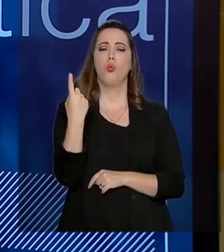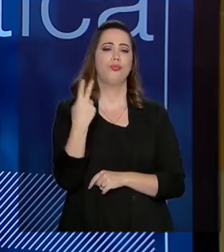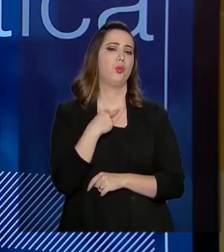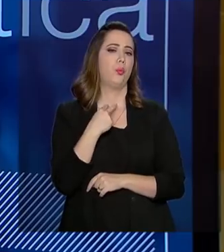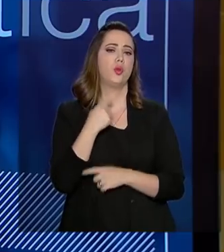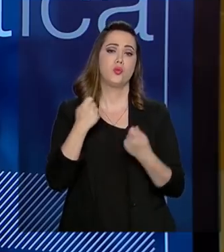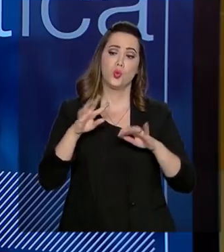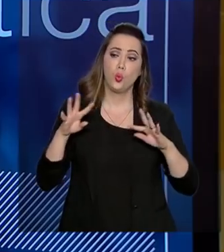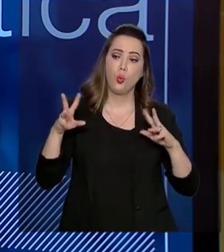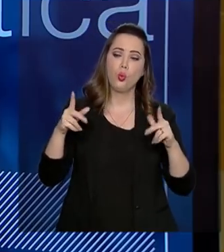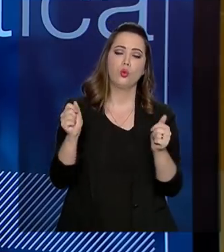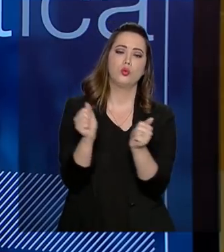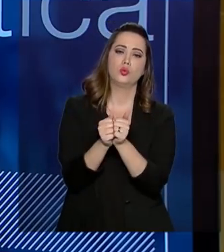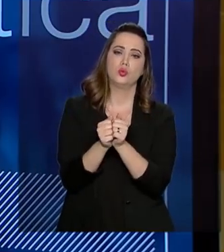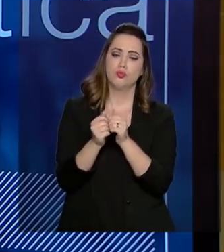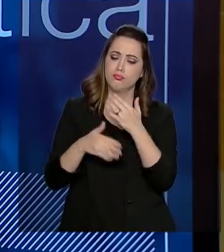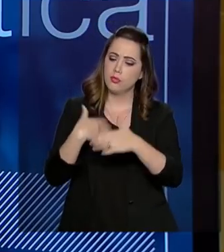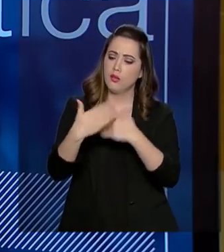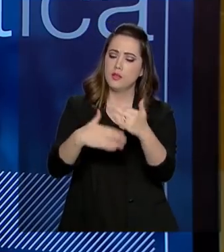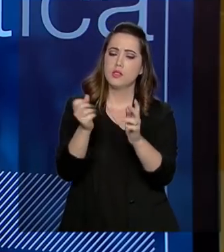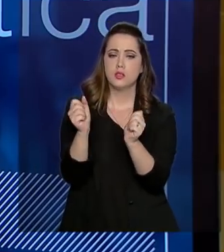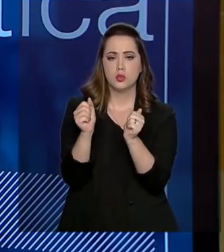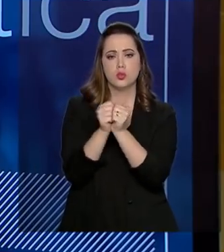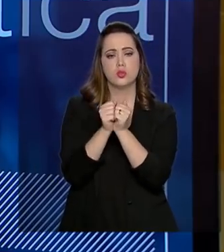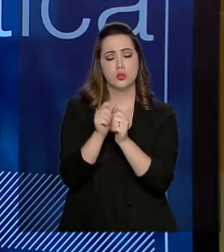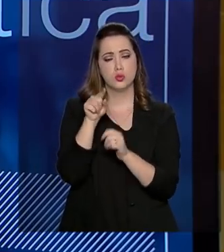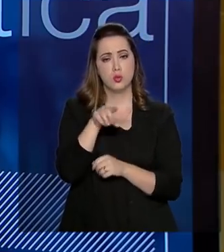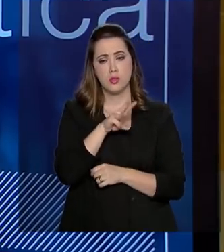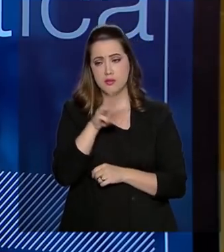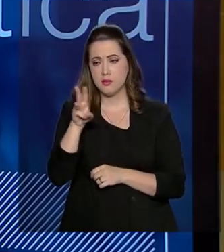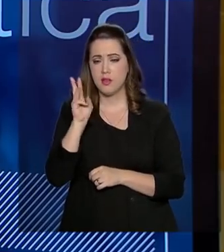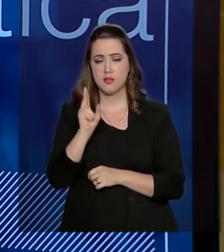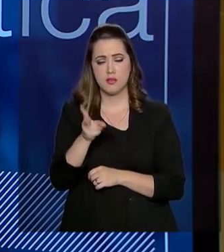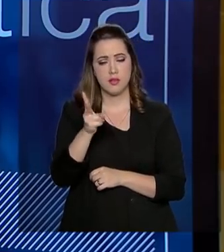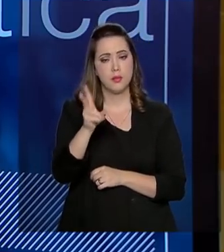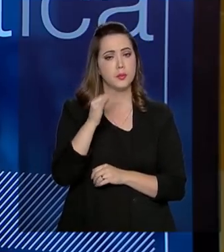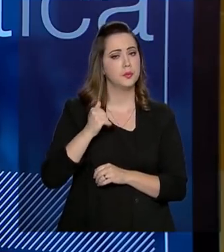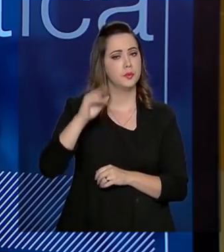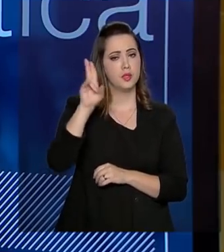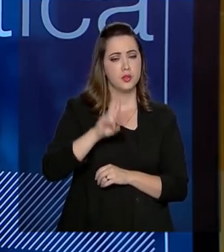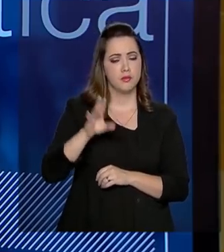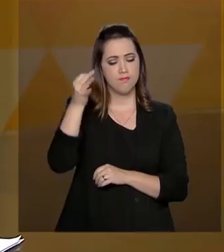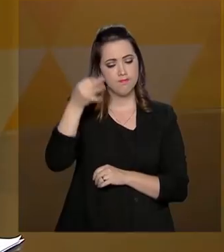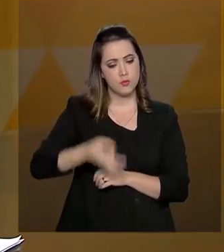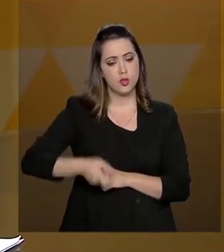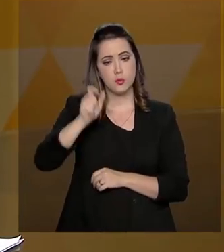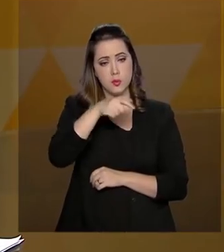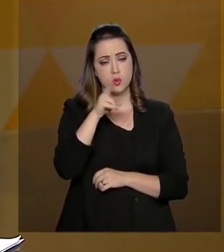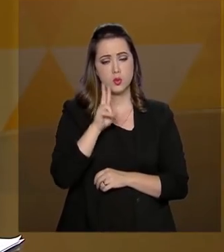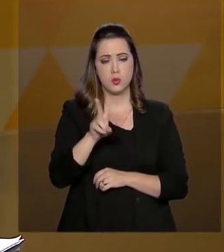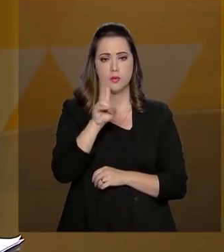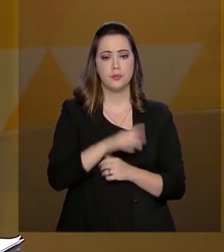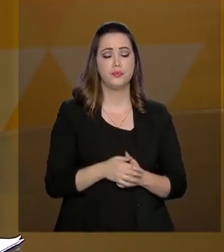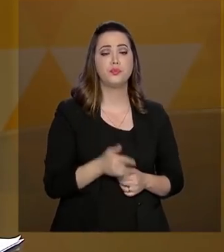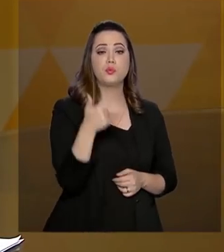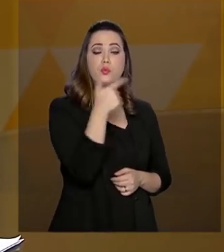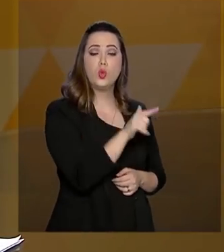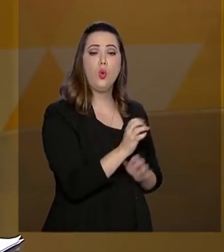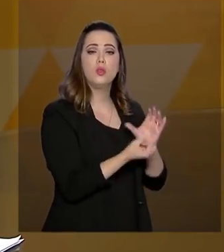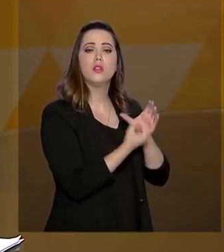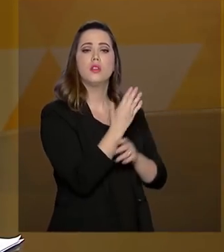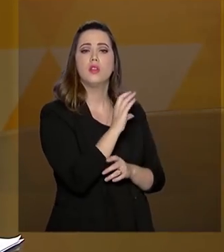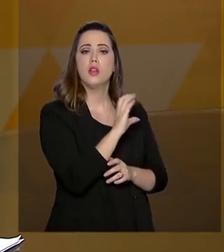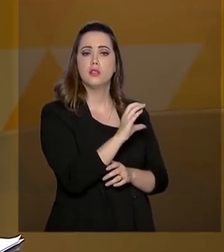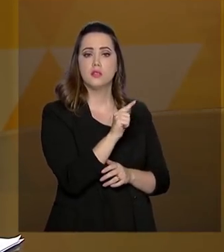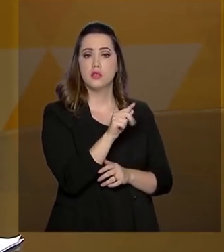e eu tenho certeza que essa ferramenta vai ser cada vez mais útil para o cidadão. E uma outra ferramenta criada pela CGU